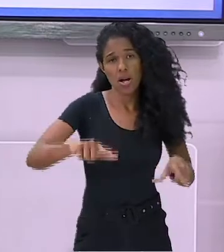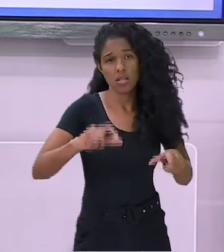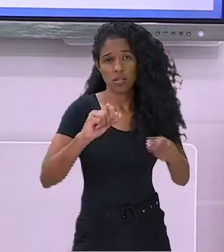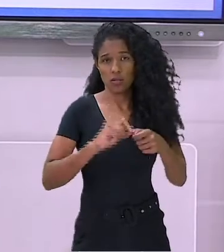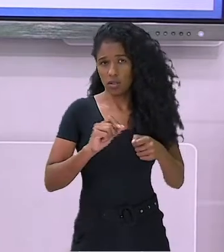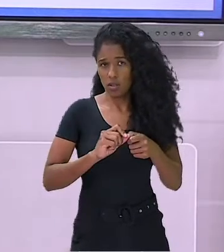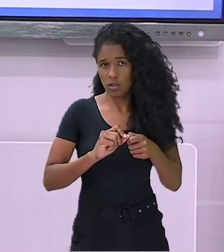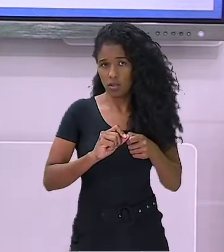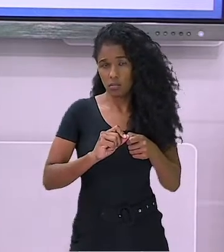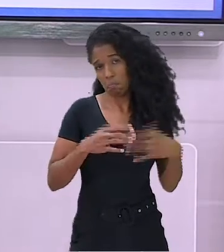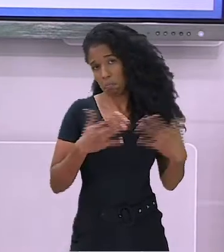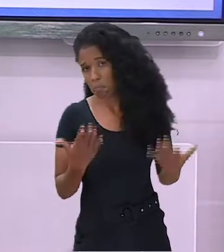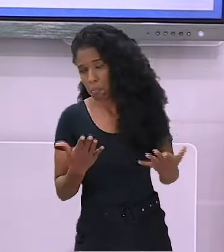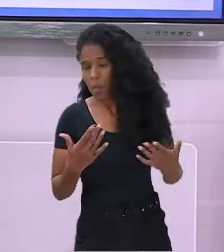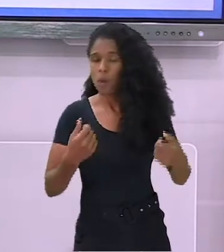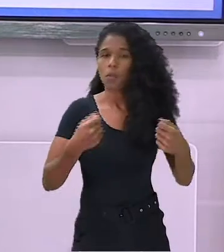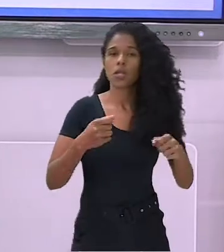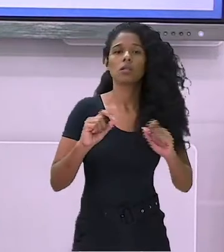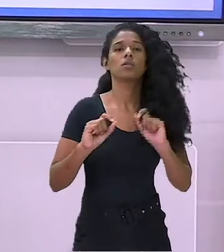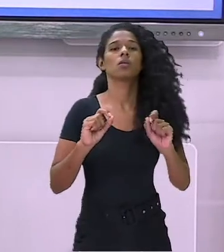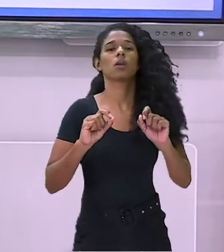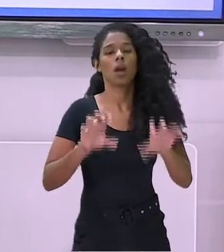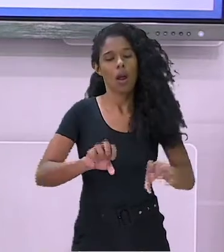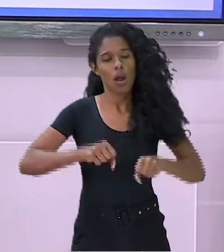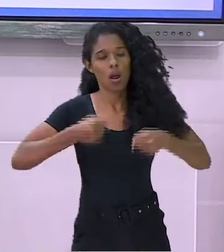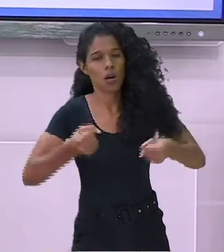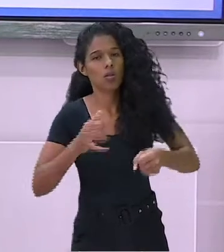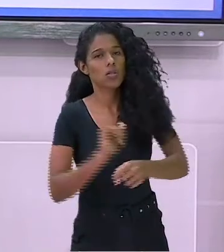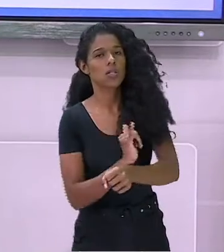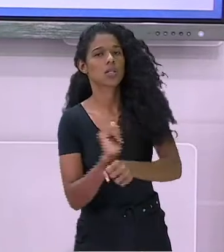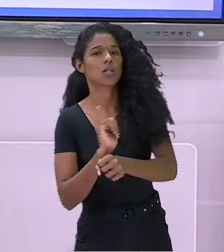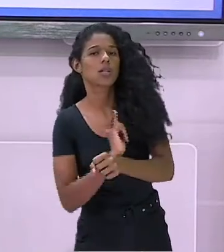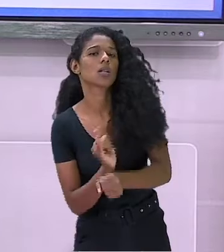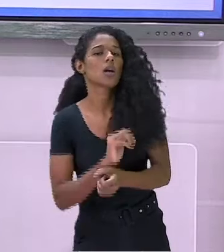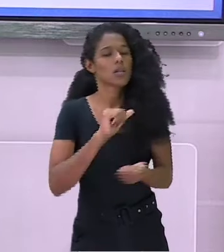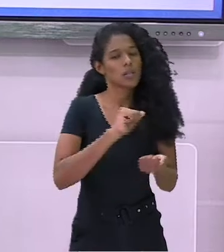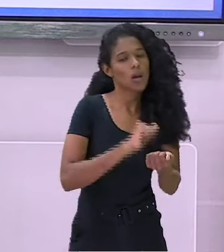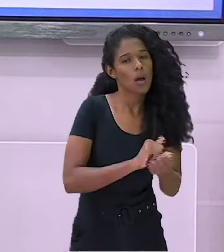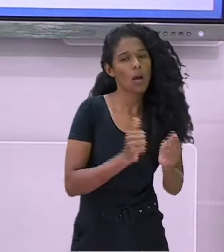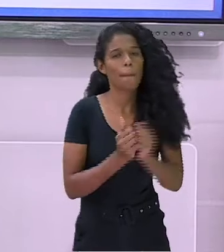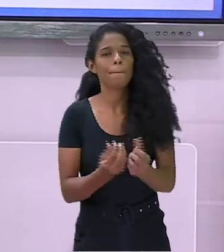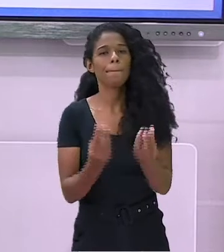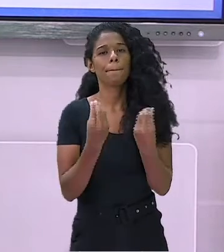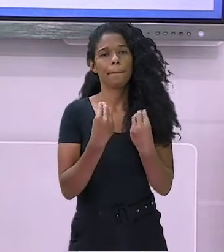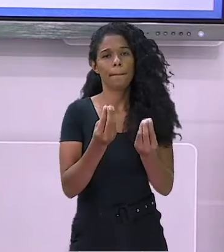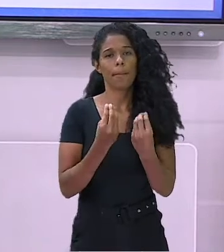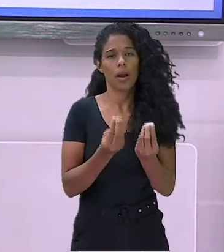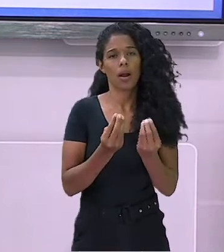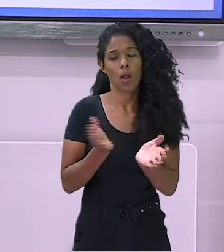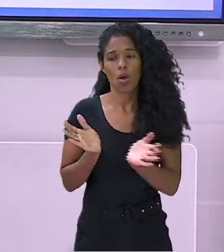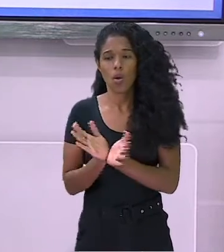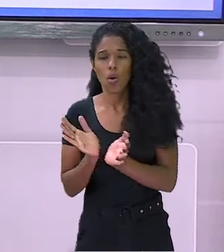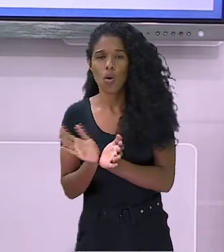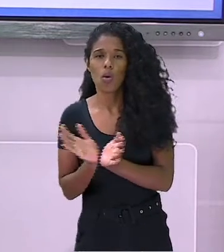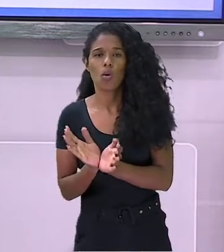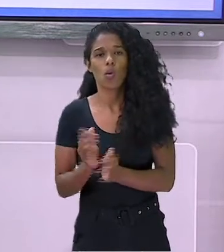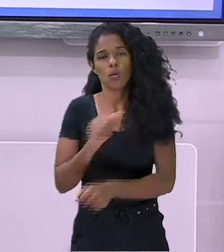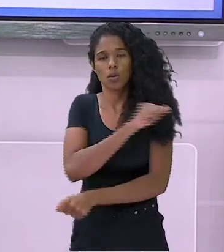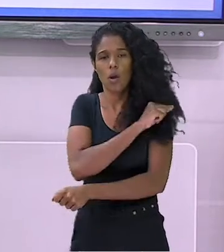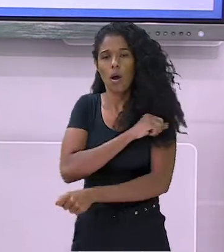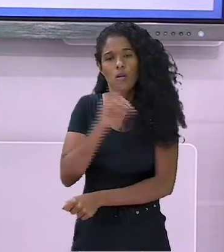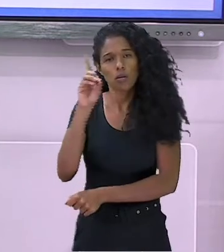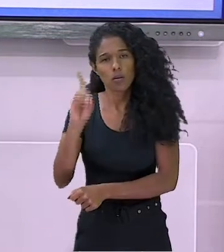metodologias diferenciadas para atender o público com deficiência. Contar com esses recursos é a